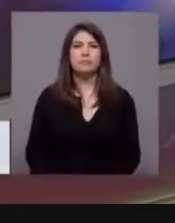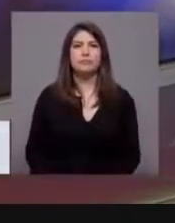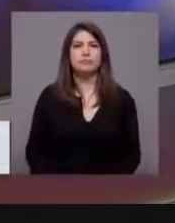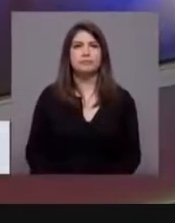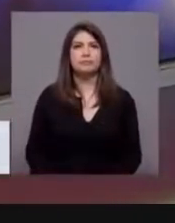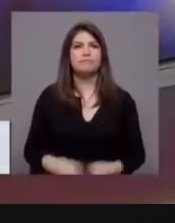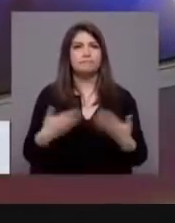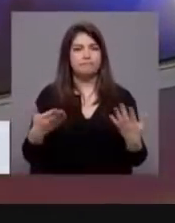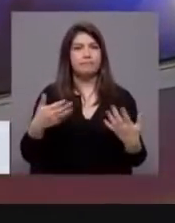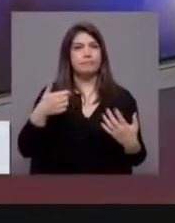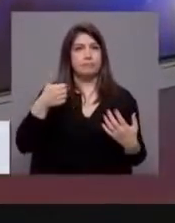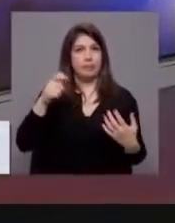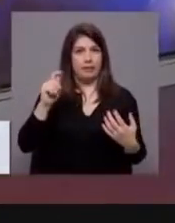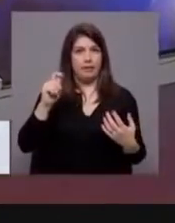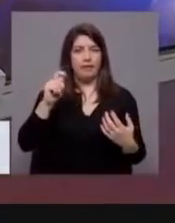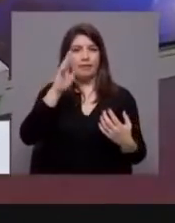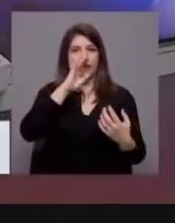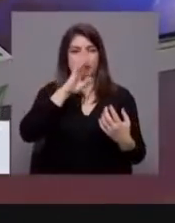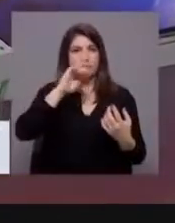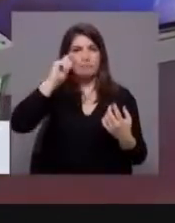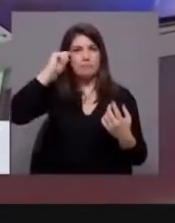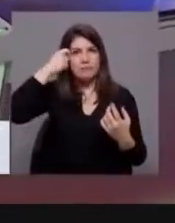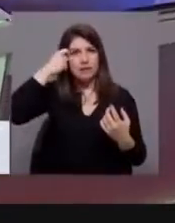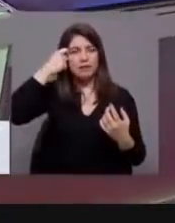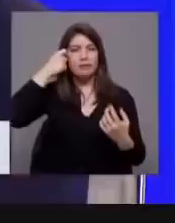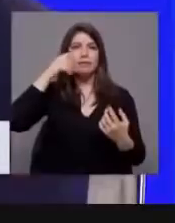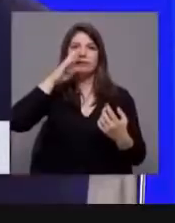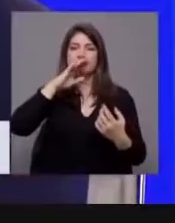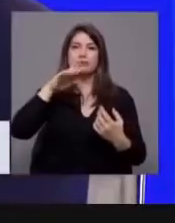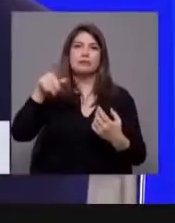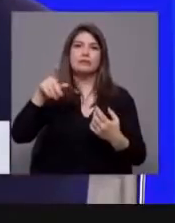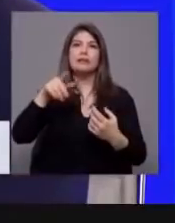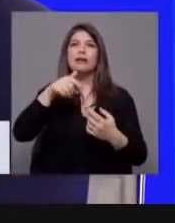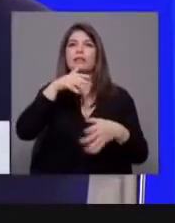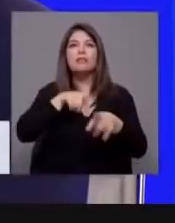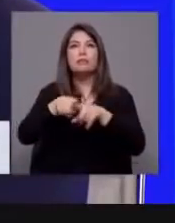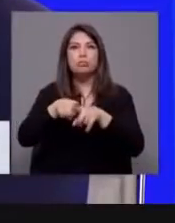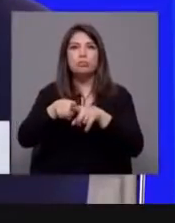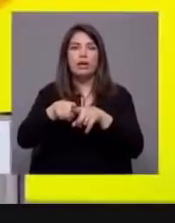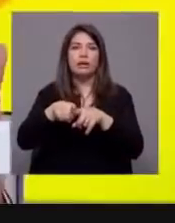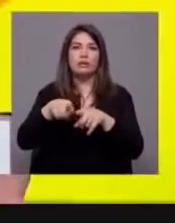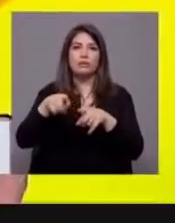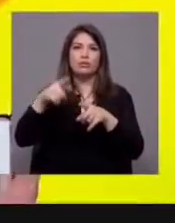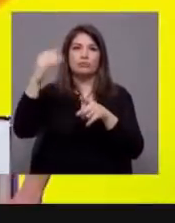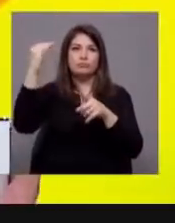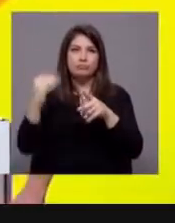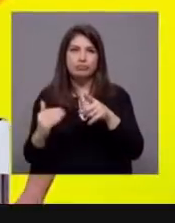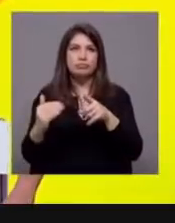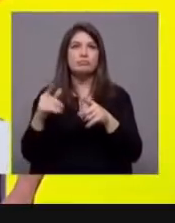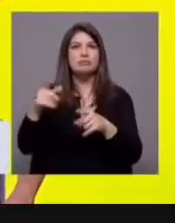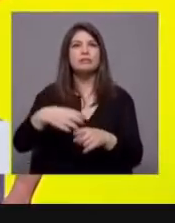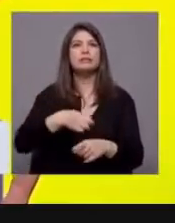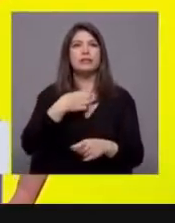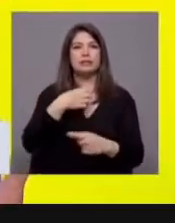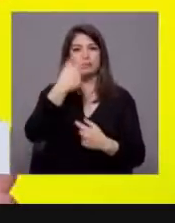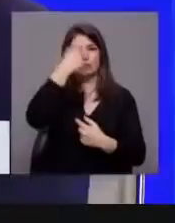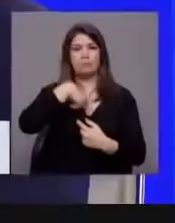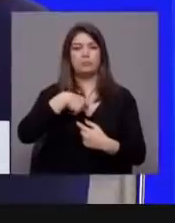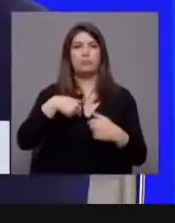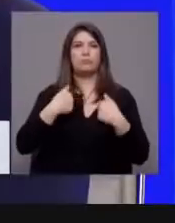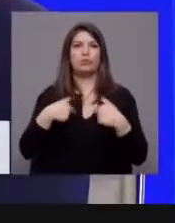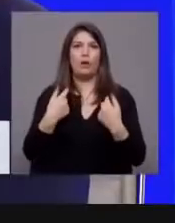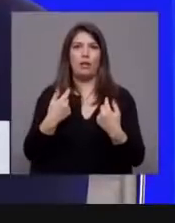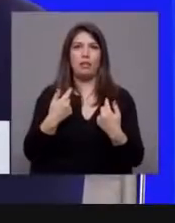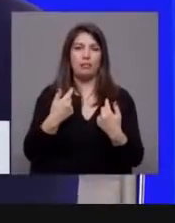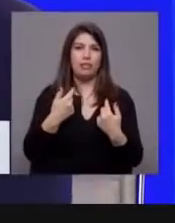se o Bloco for penalizado, e se isso não acontecer, e se perder deputados, e se perder votação, é também uma derrota pessoal sua? E pergunto,